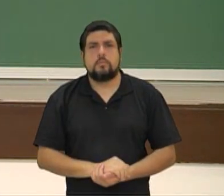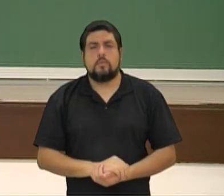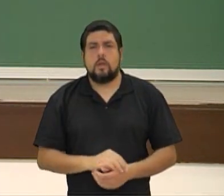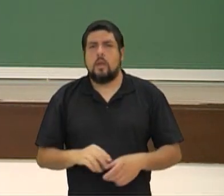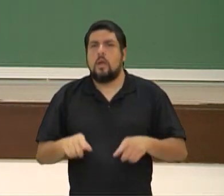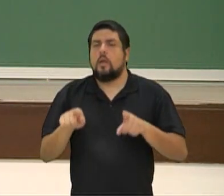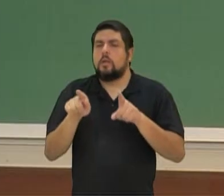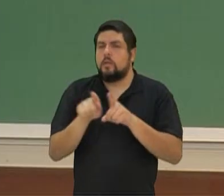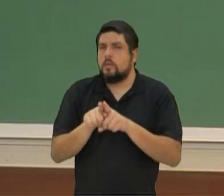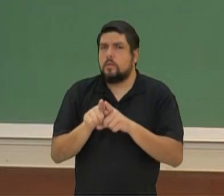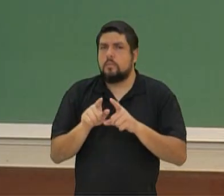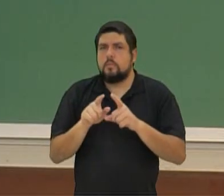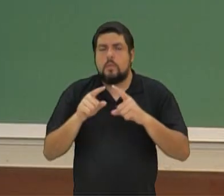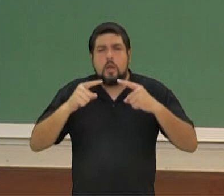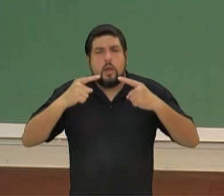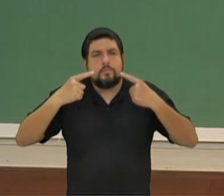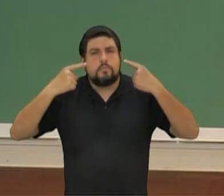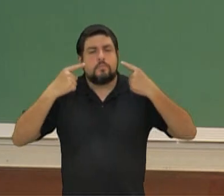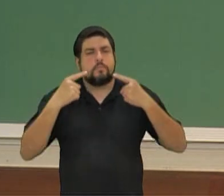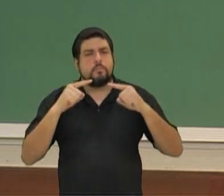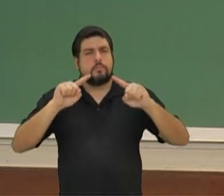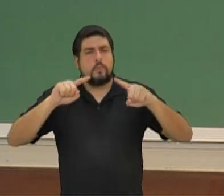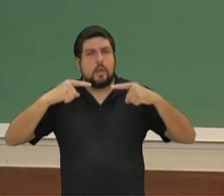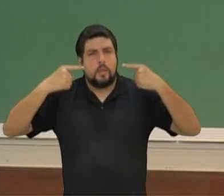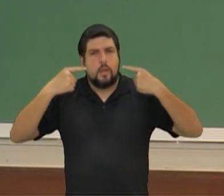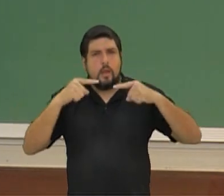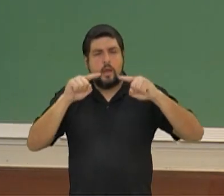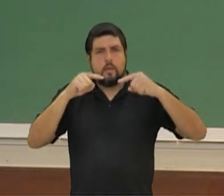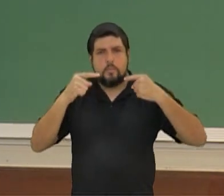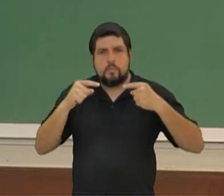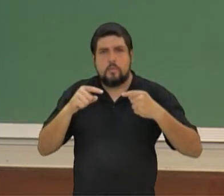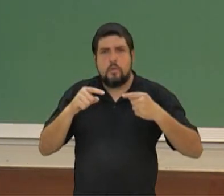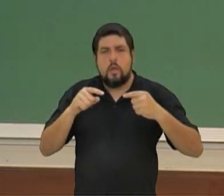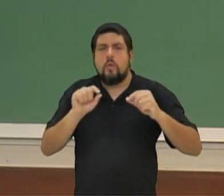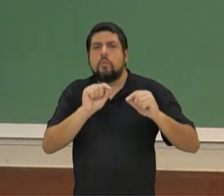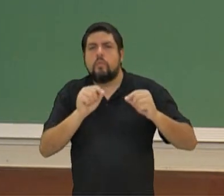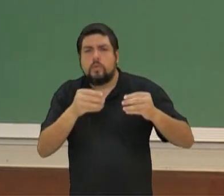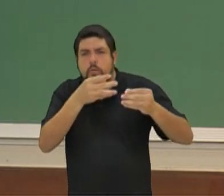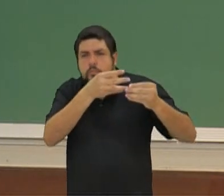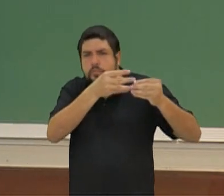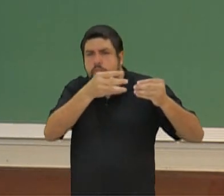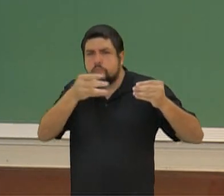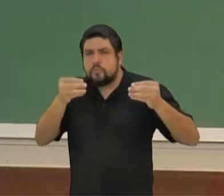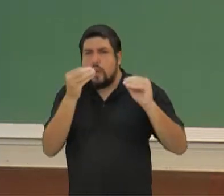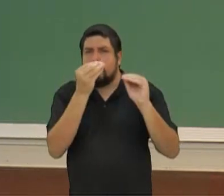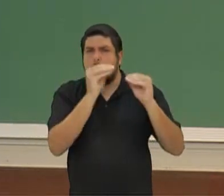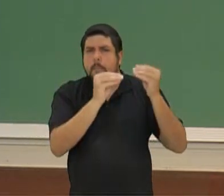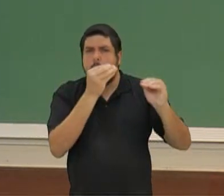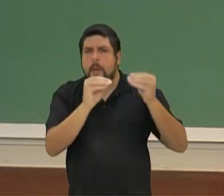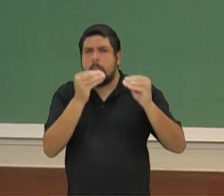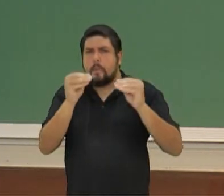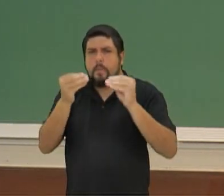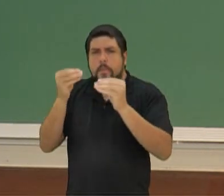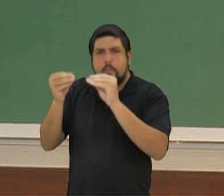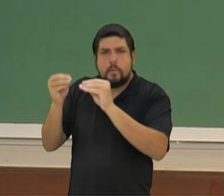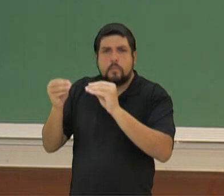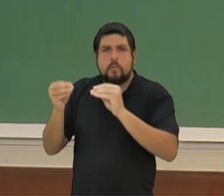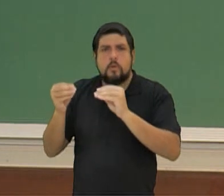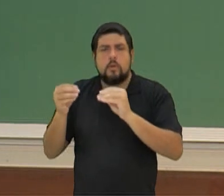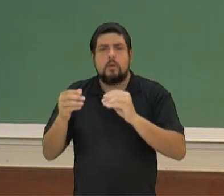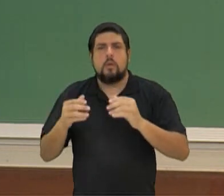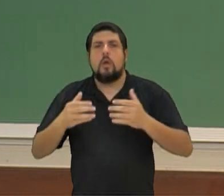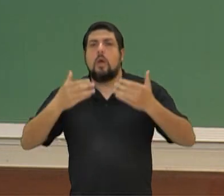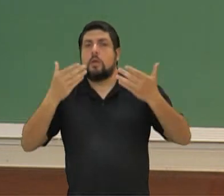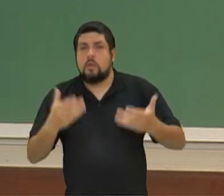a origem, inclusive, da música nomenclaturada é da Grécia Antiga. Não por acaso, as três principais